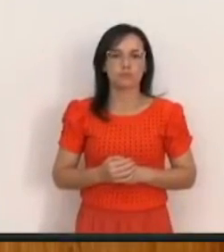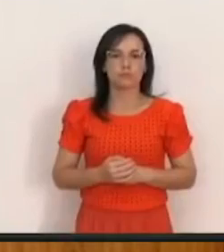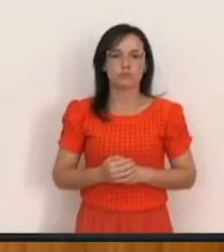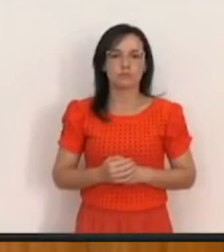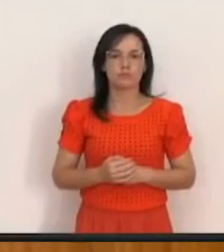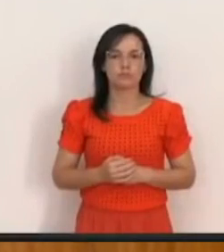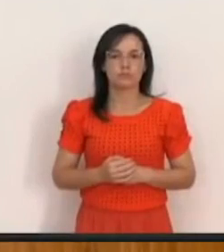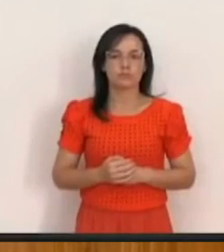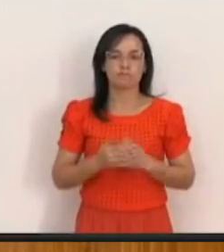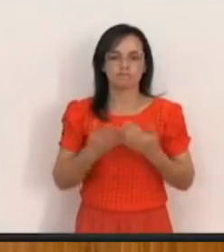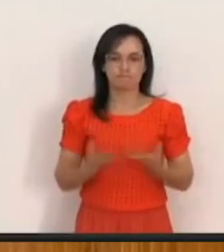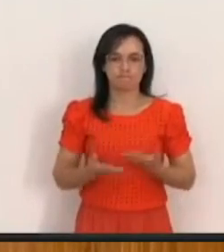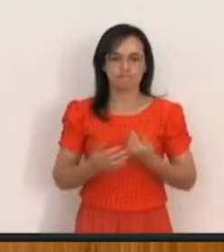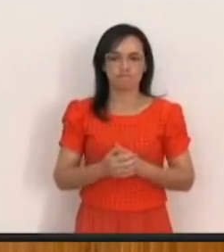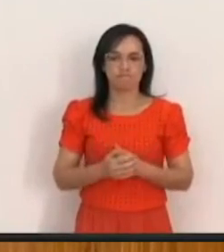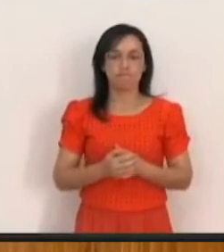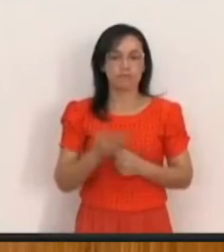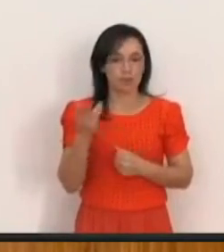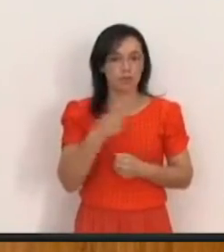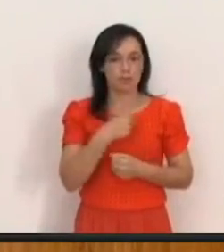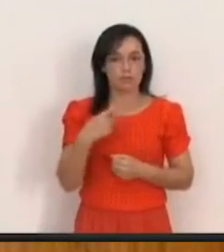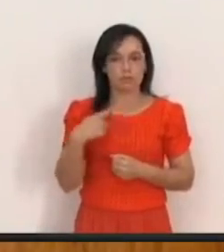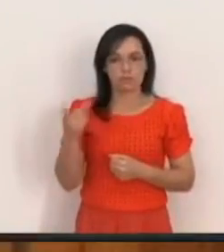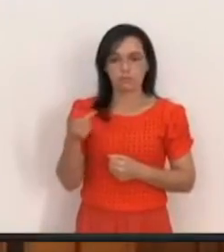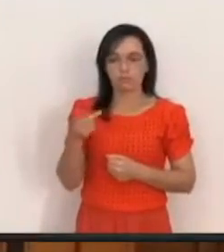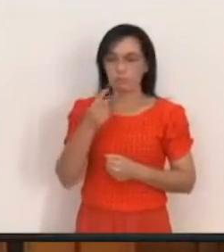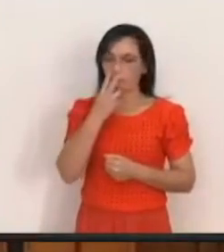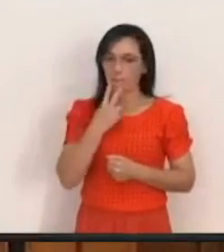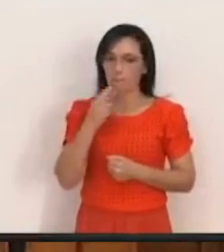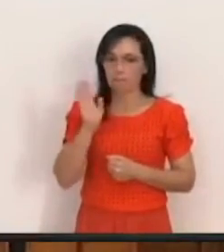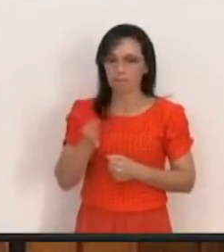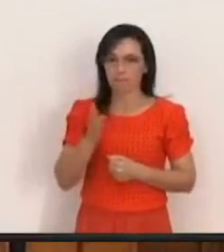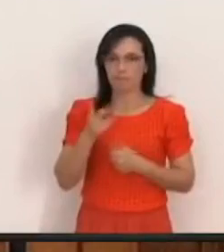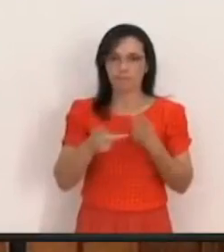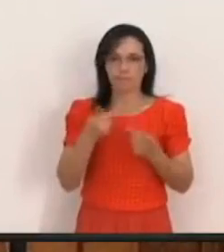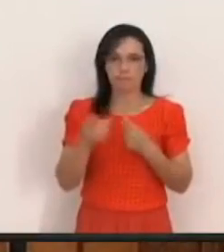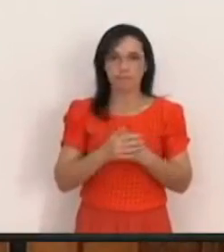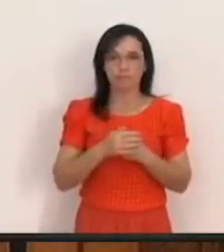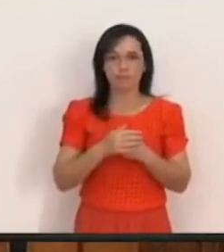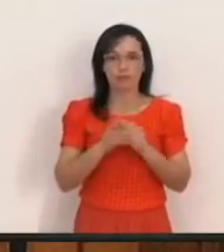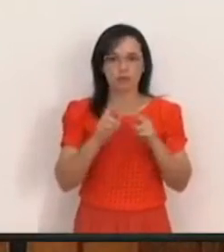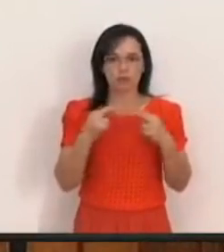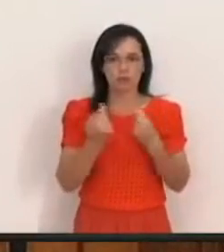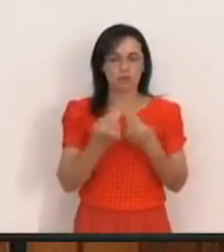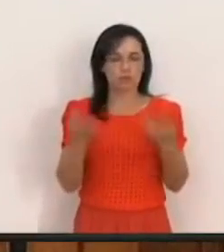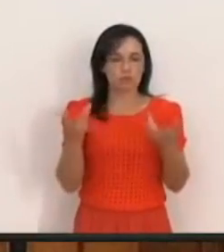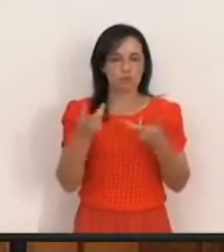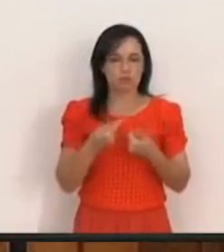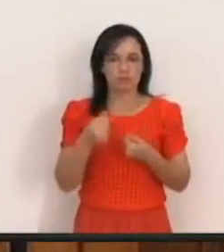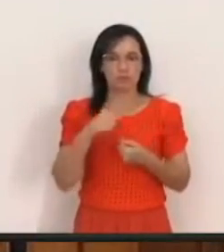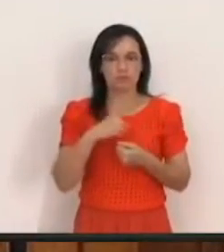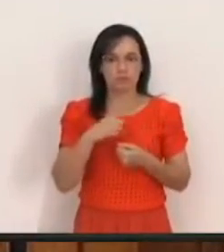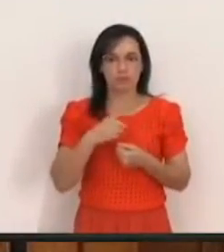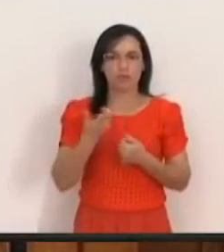Muito bem, irmãos Como o pastor já falou O fato aconteceu De uma maneira maravilhosa Houve uma